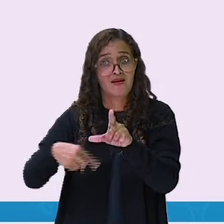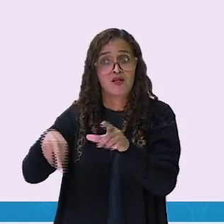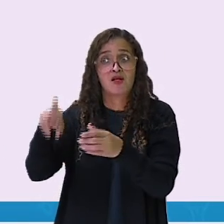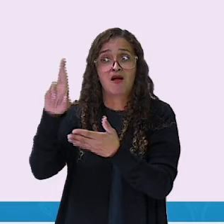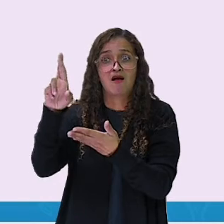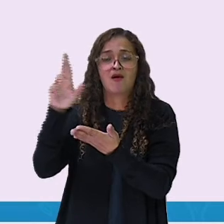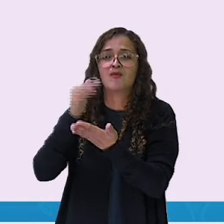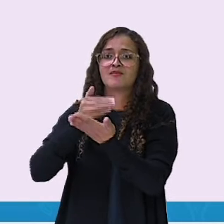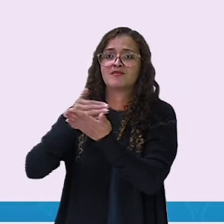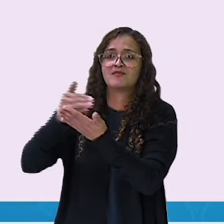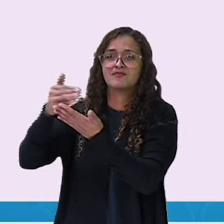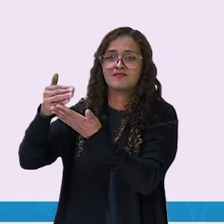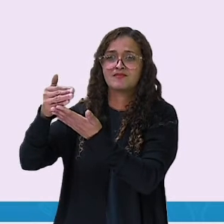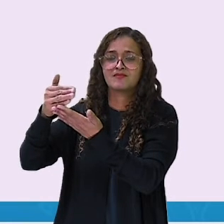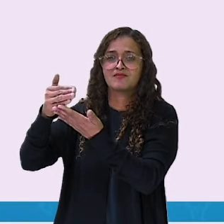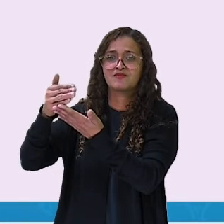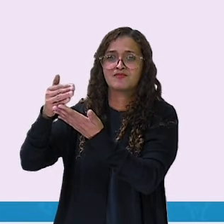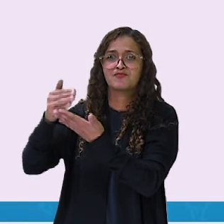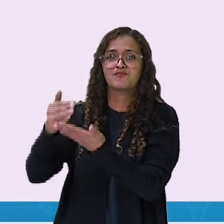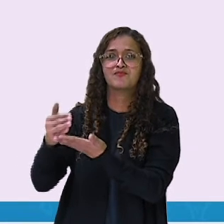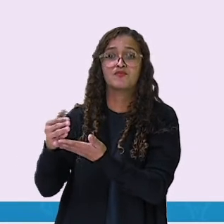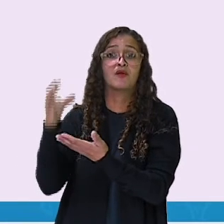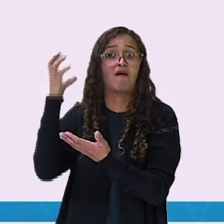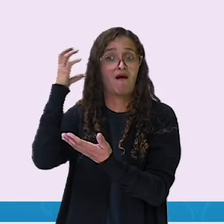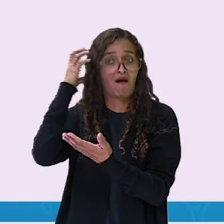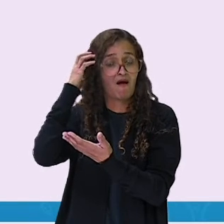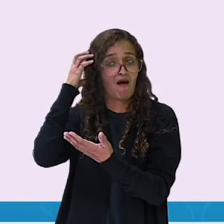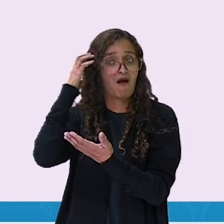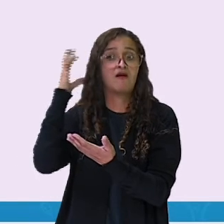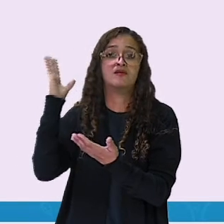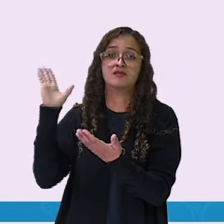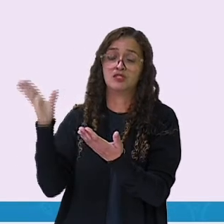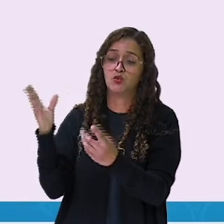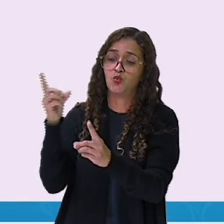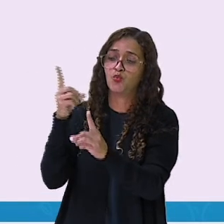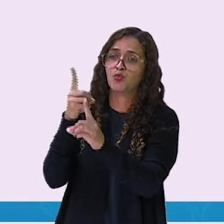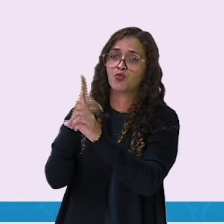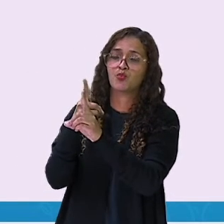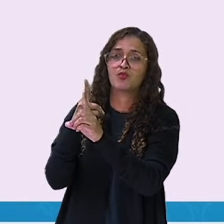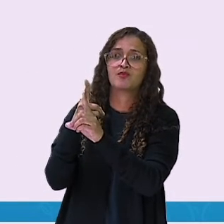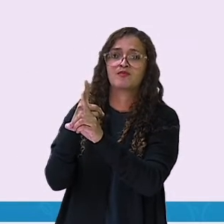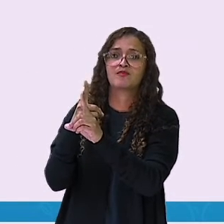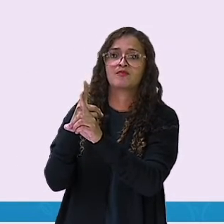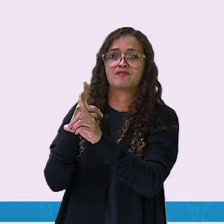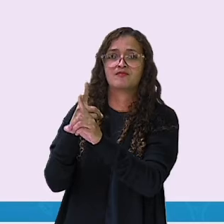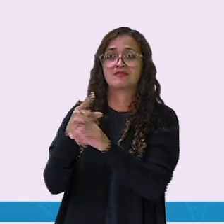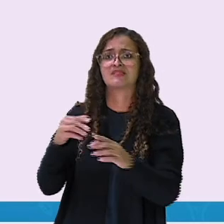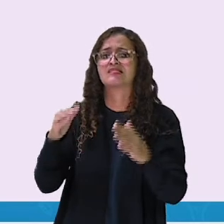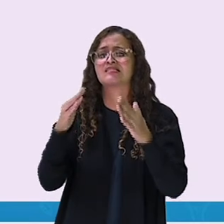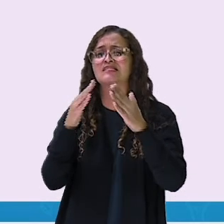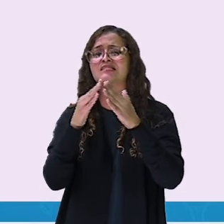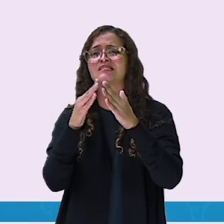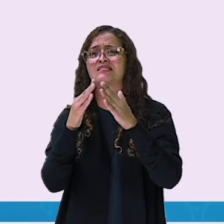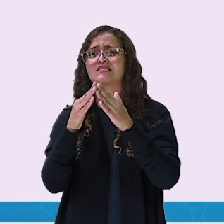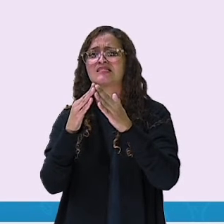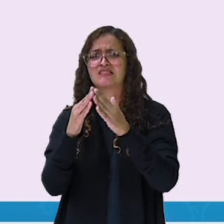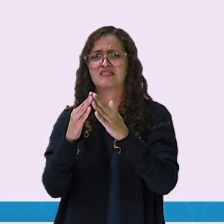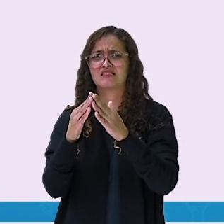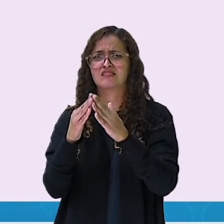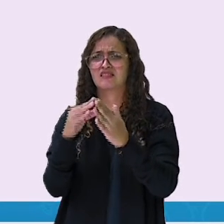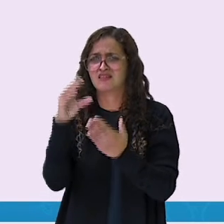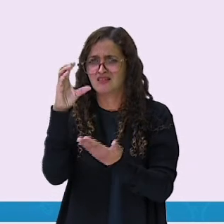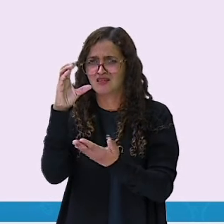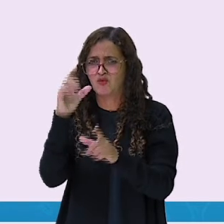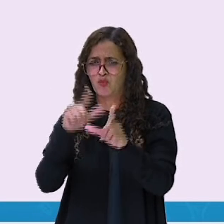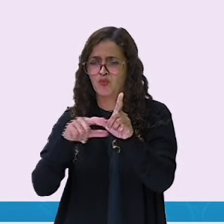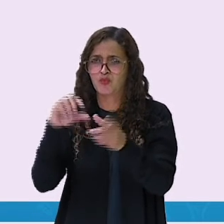procurar? Aqui eu tenho rádio. Já encontrei o rádio. Não é. Aqui eu tenho casa. Casa